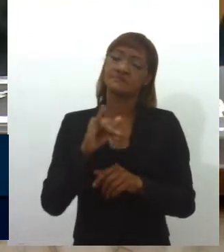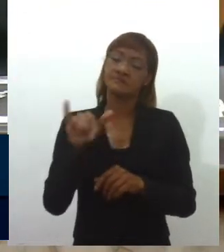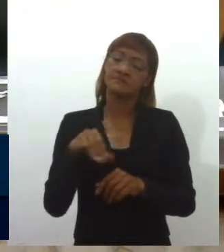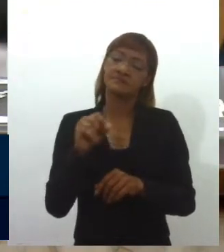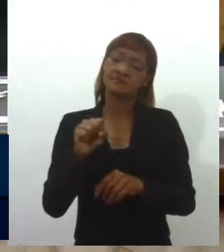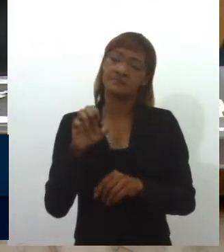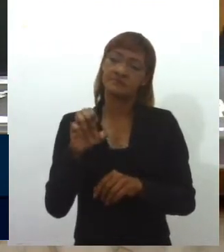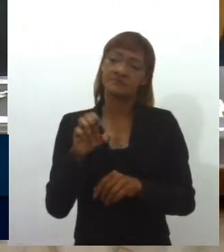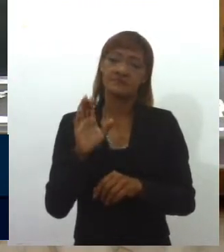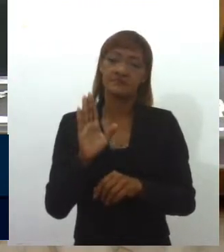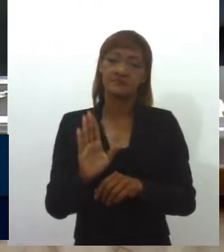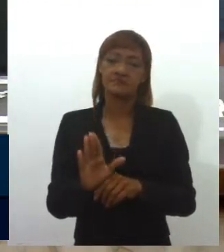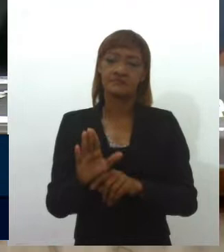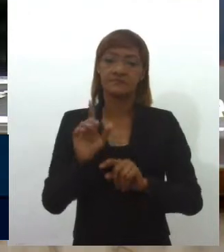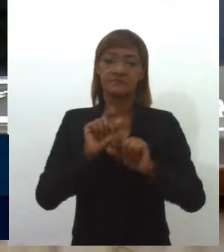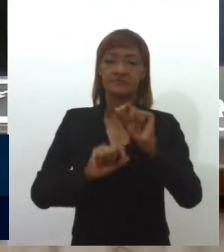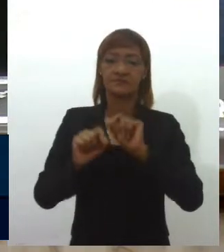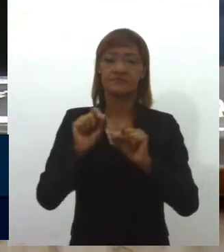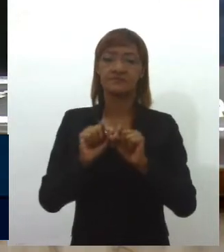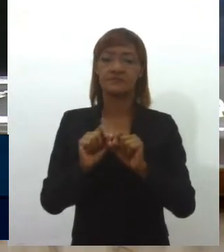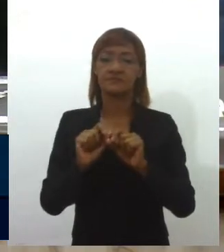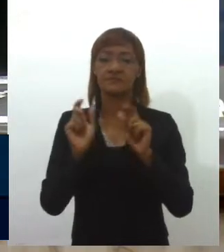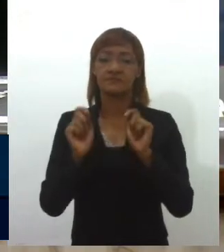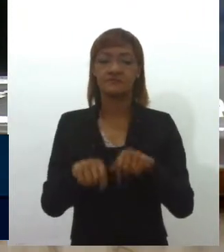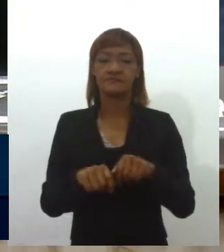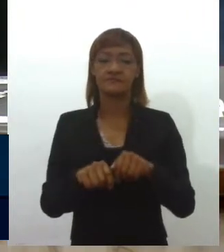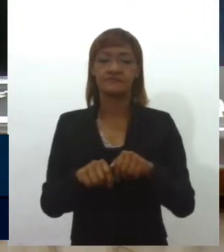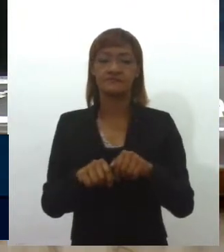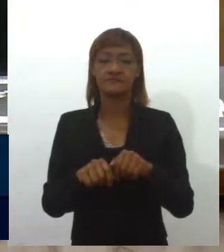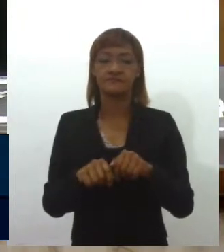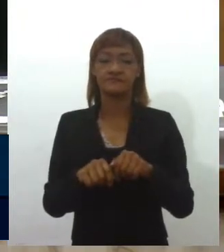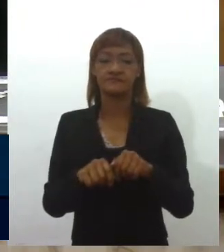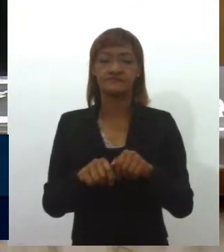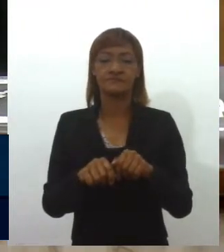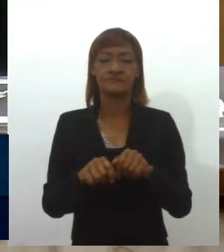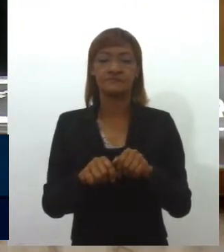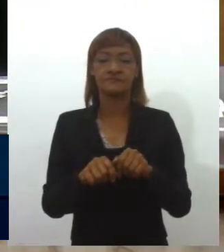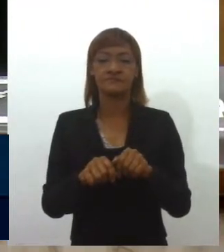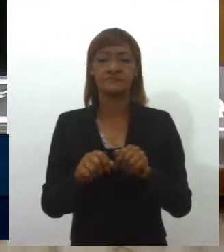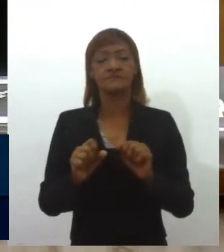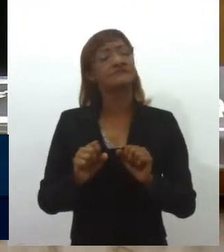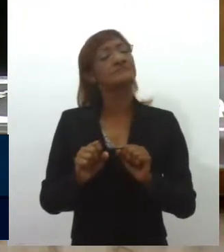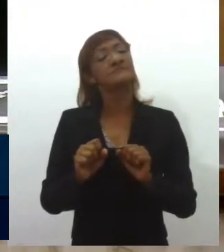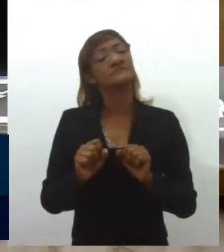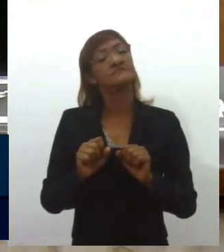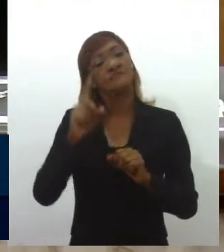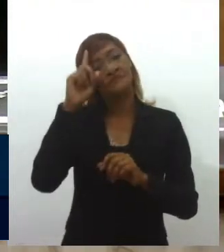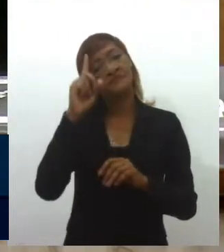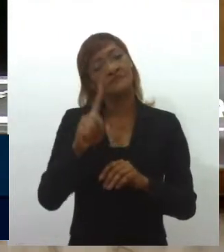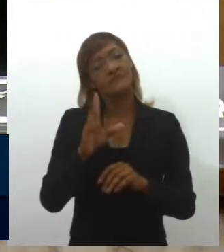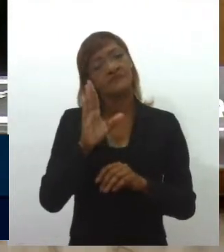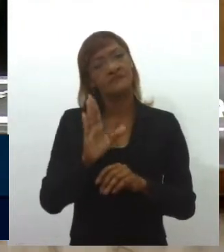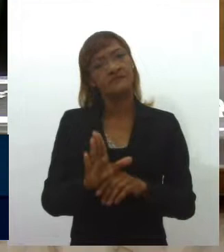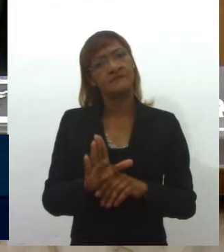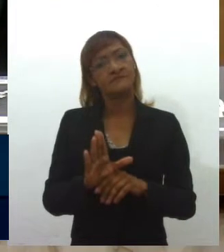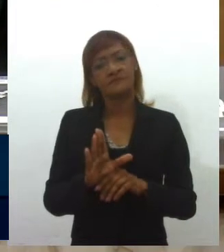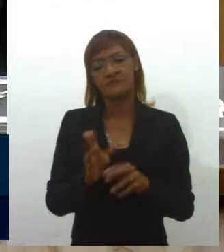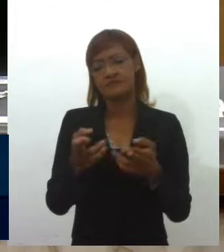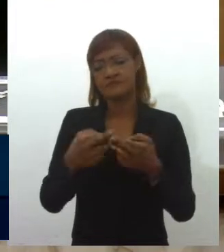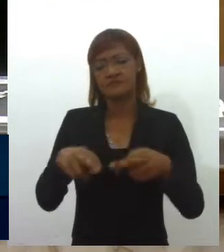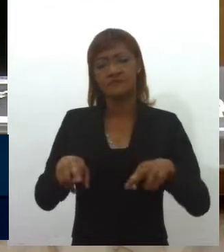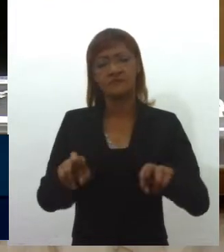Sobrinhos, no sentido que possa enviar, evitar esforços para o escopo de adotar as providências